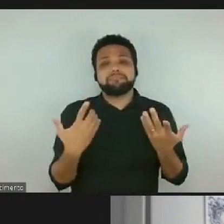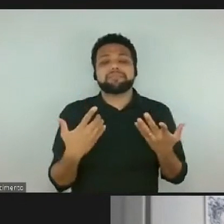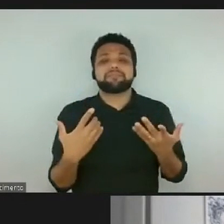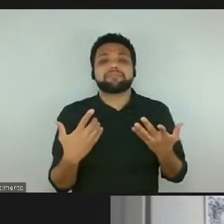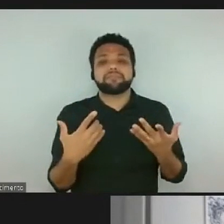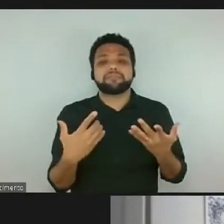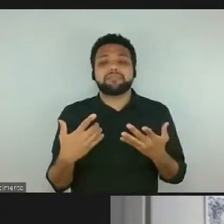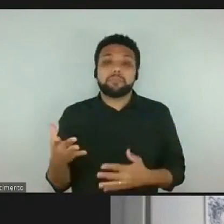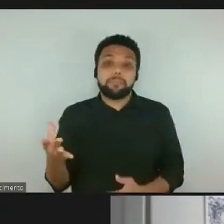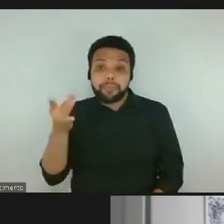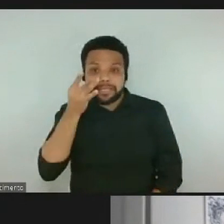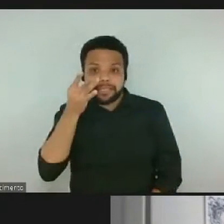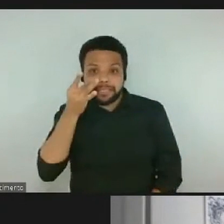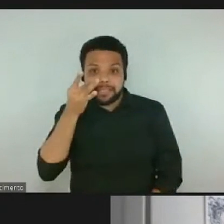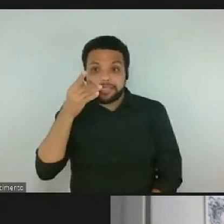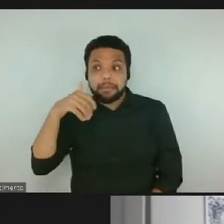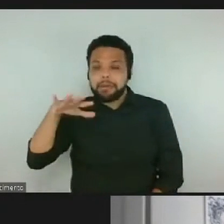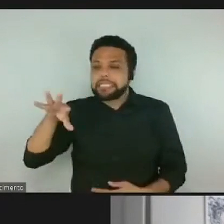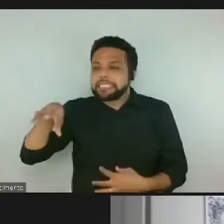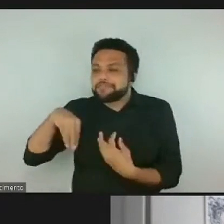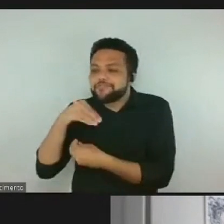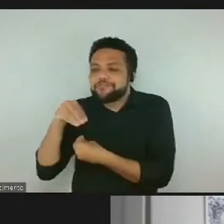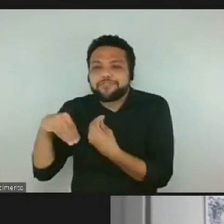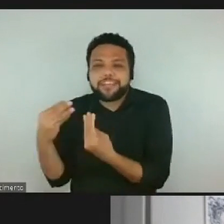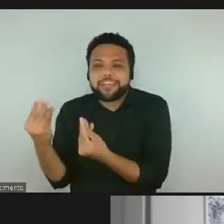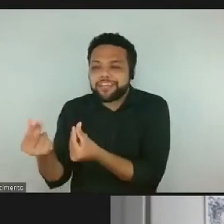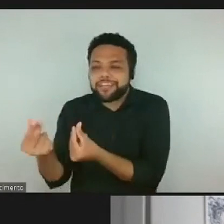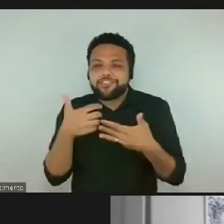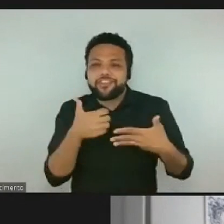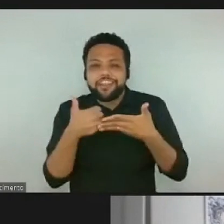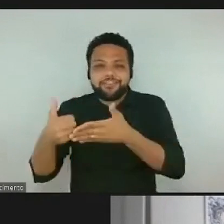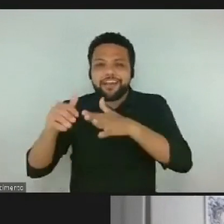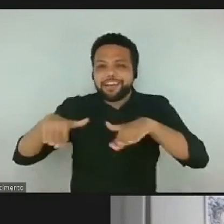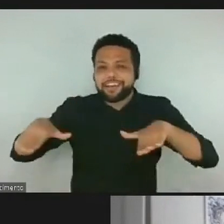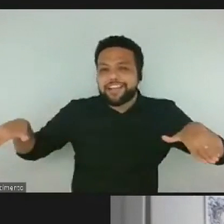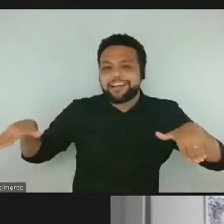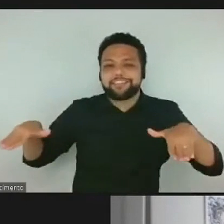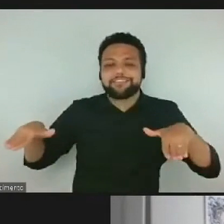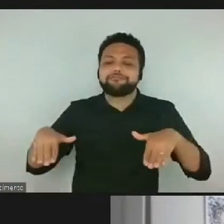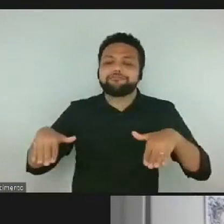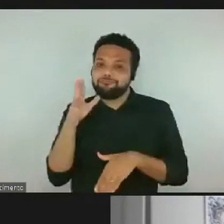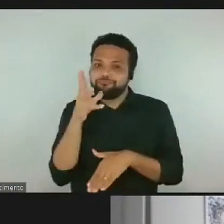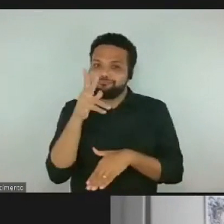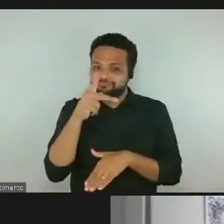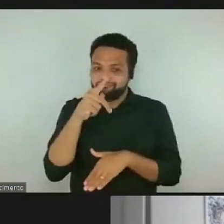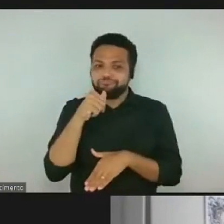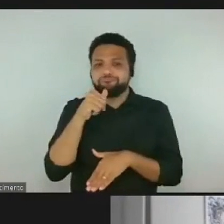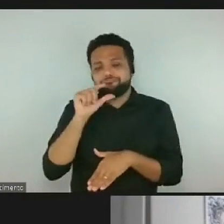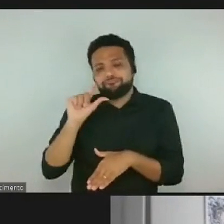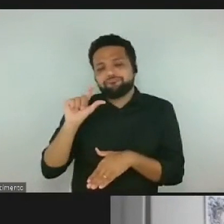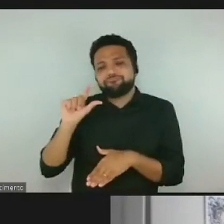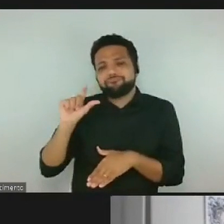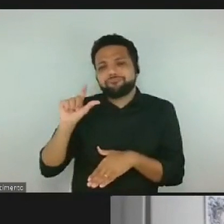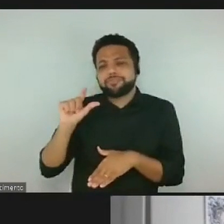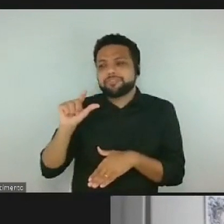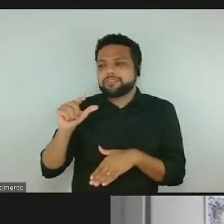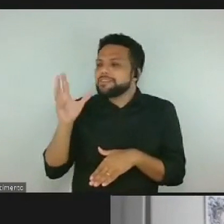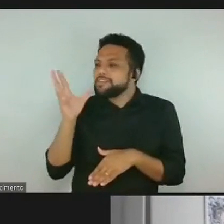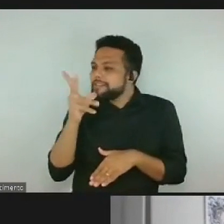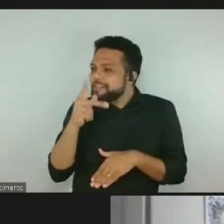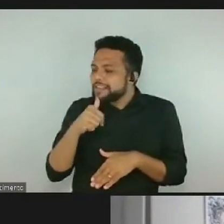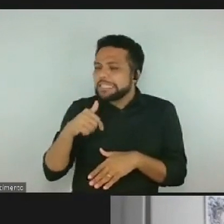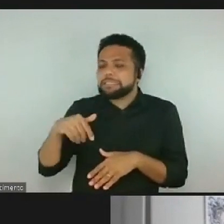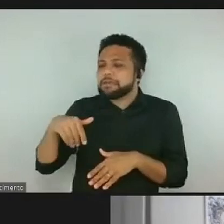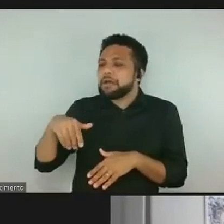presencial que é tão envolvente de você levar as crianças sempre demora um tempo muito grande se ela não engole um